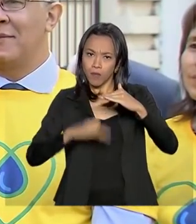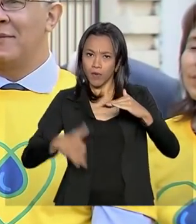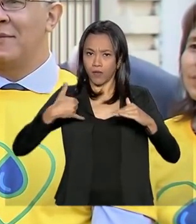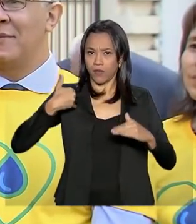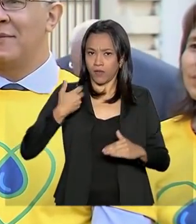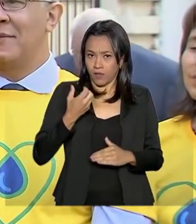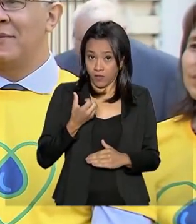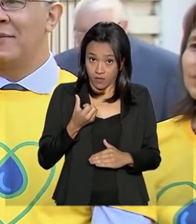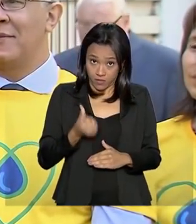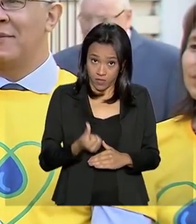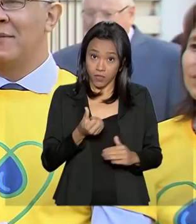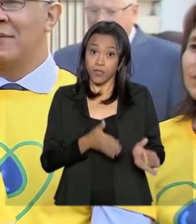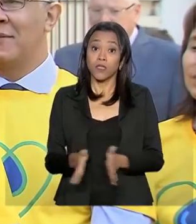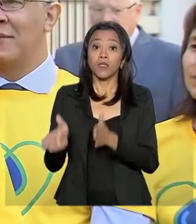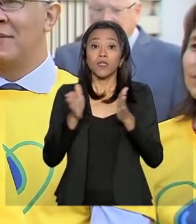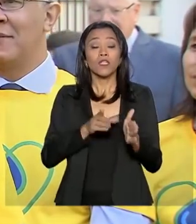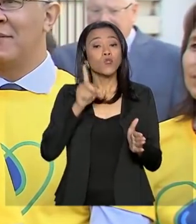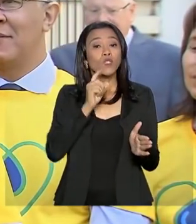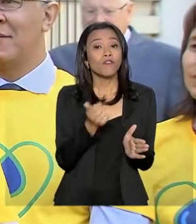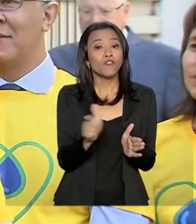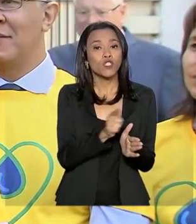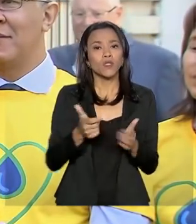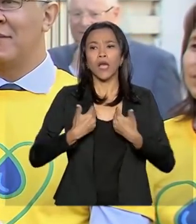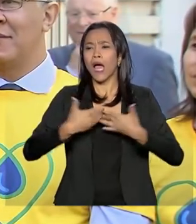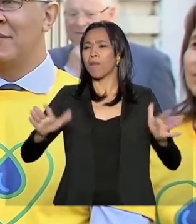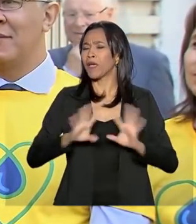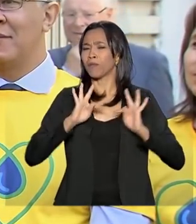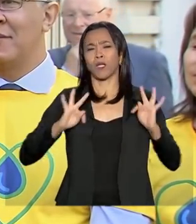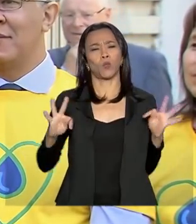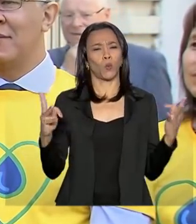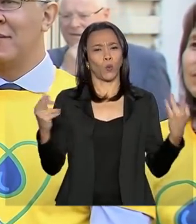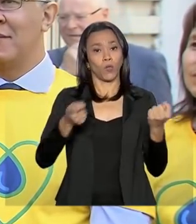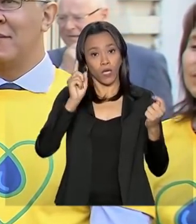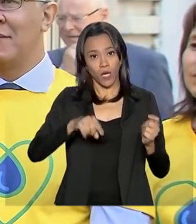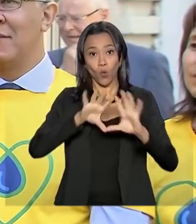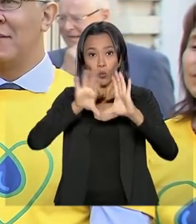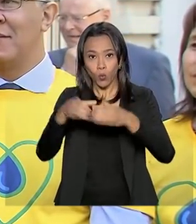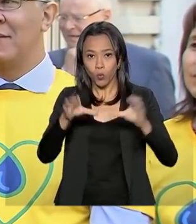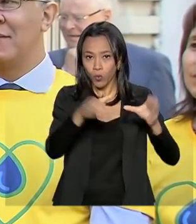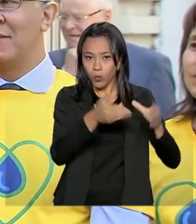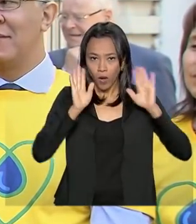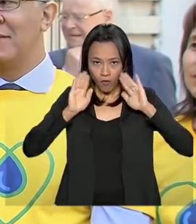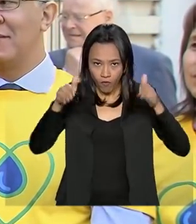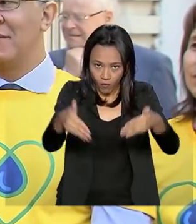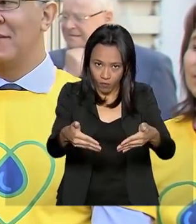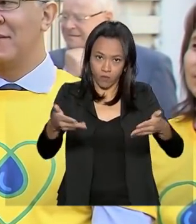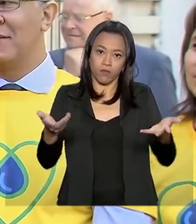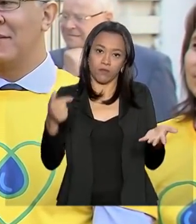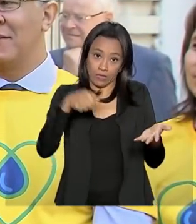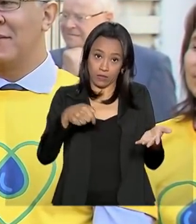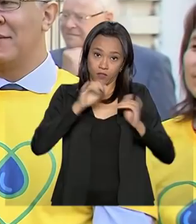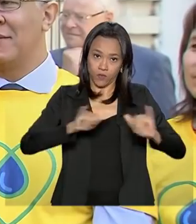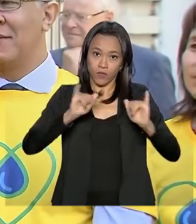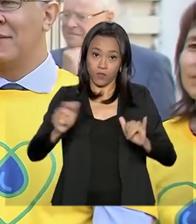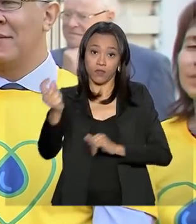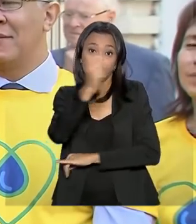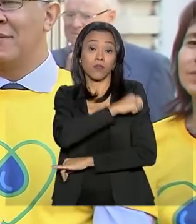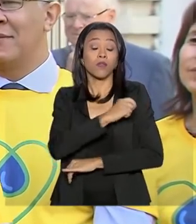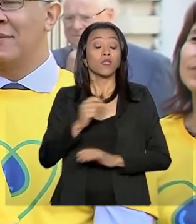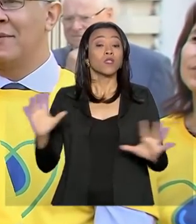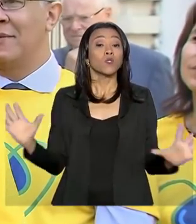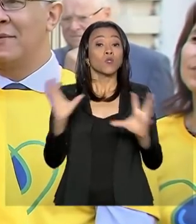a partir do dia 22 para toda a população que for o público alvo dessa campanha. Serão 65